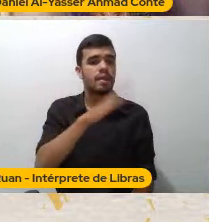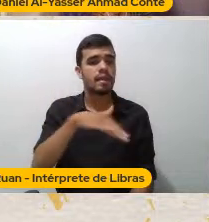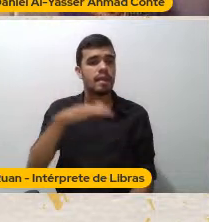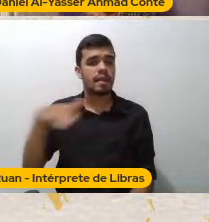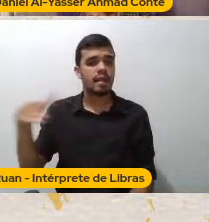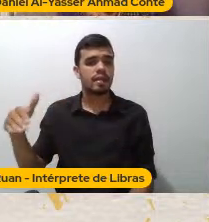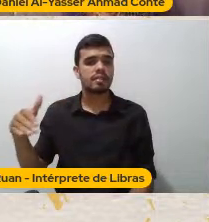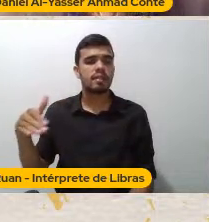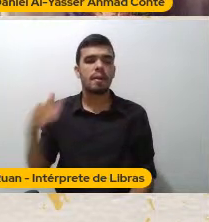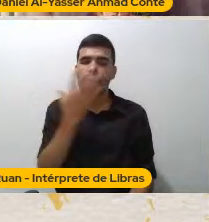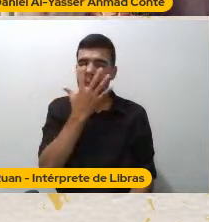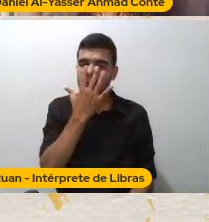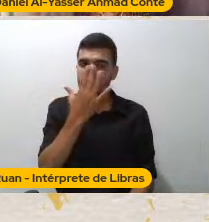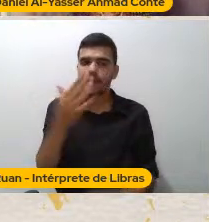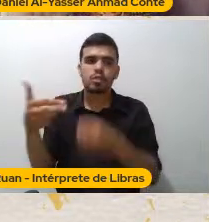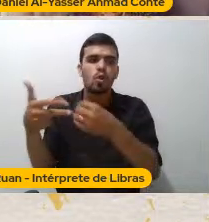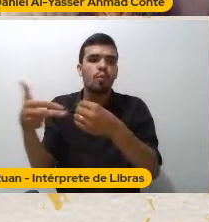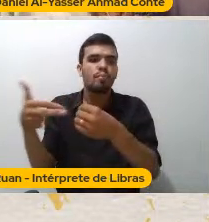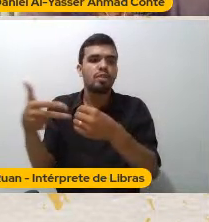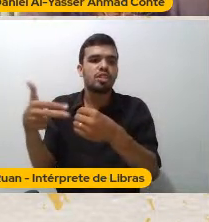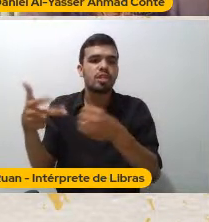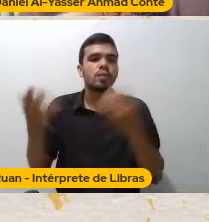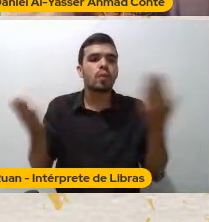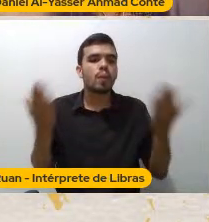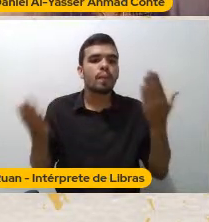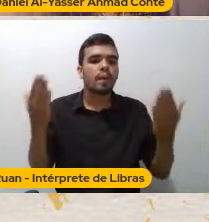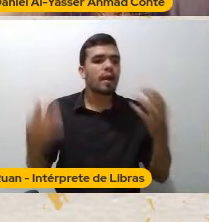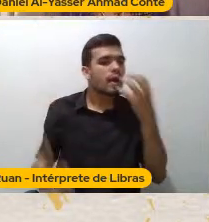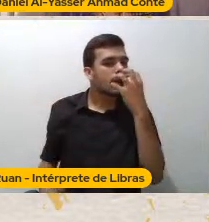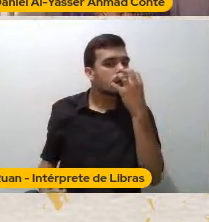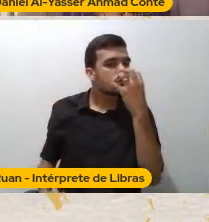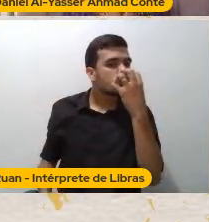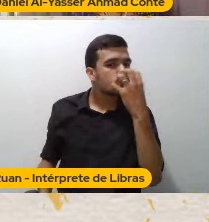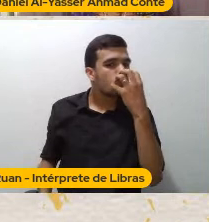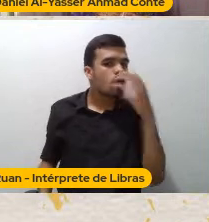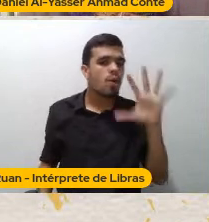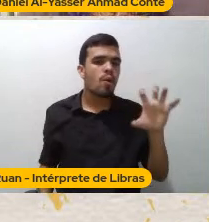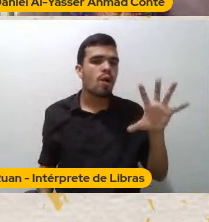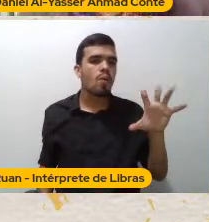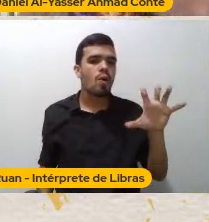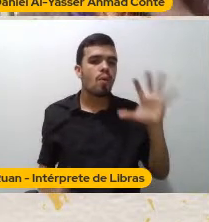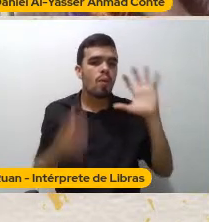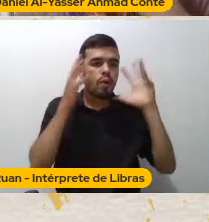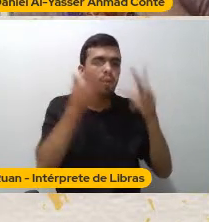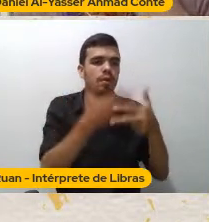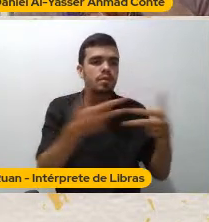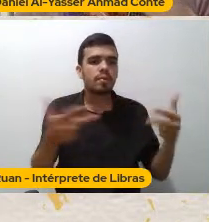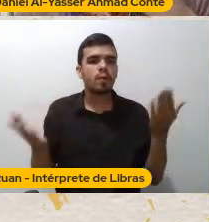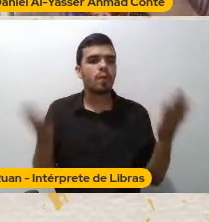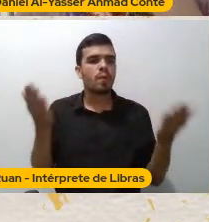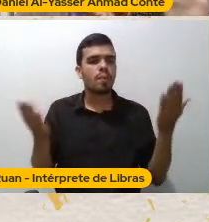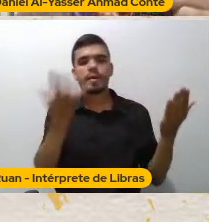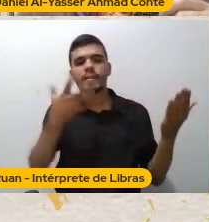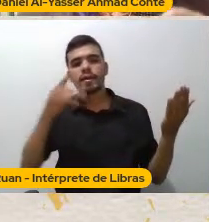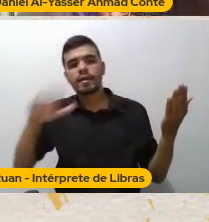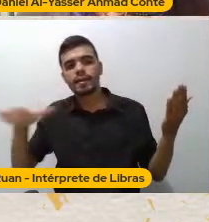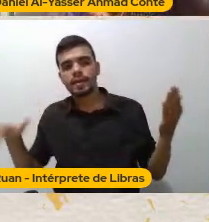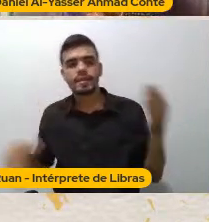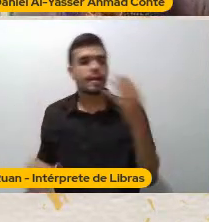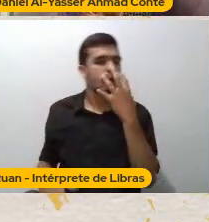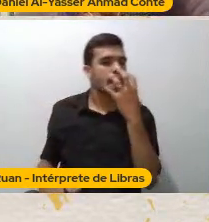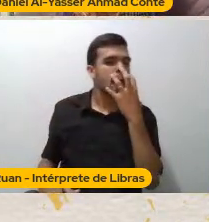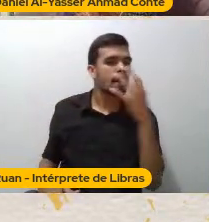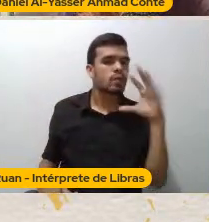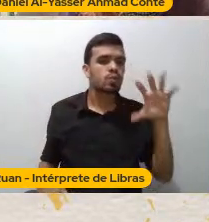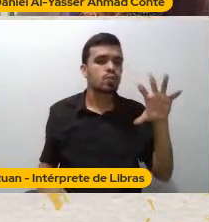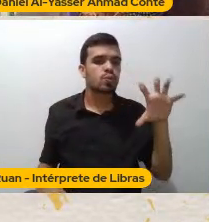Uma criança negra Por exemplo Então quer dizer Isso a gente tem que entender A gente tem que ler Porque não existe outro lugar Não existe